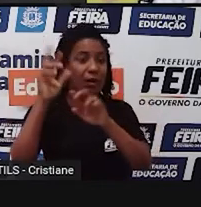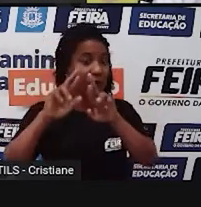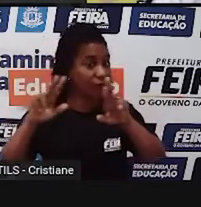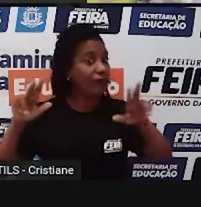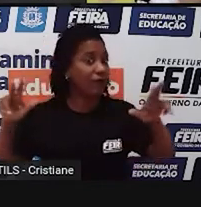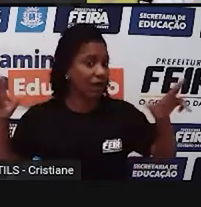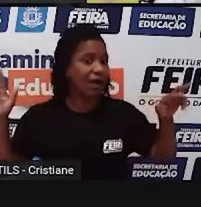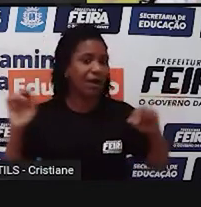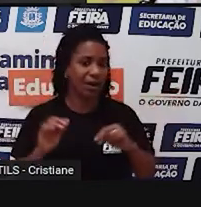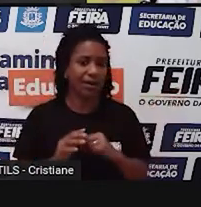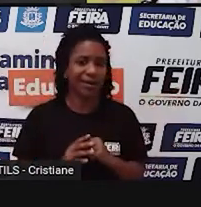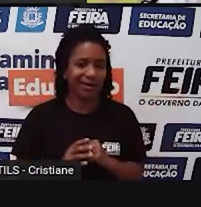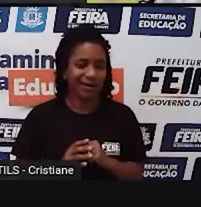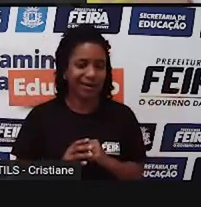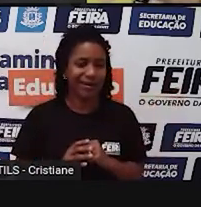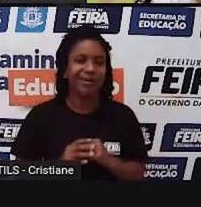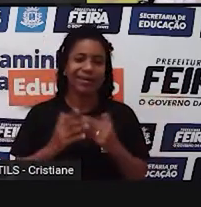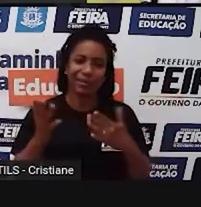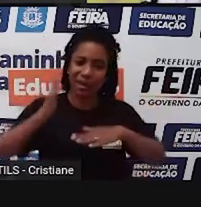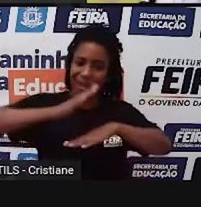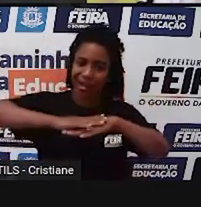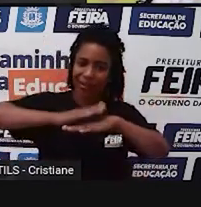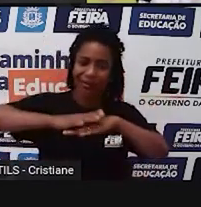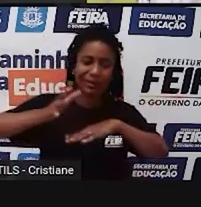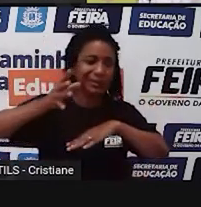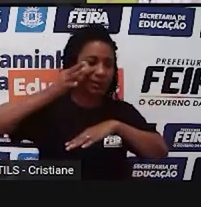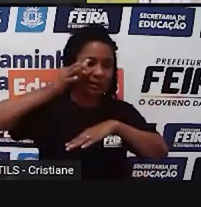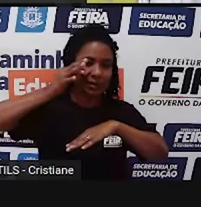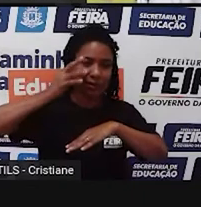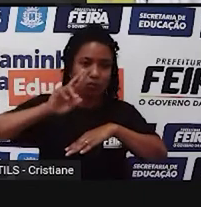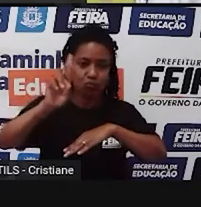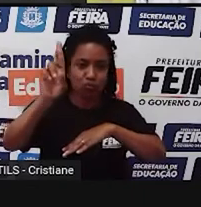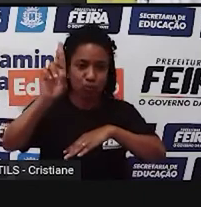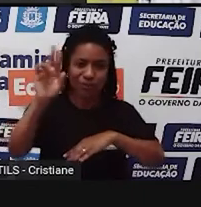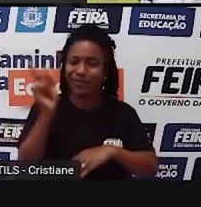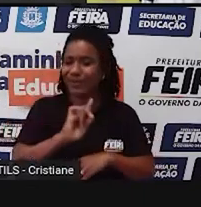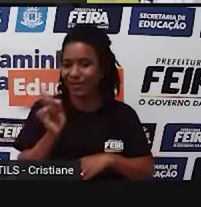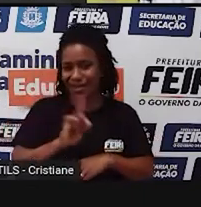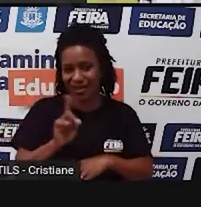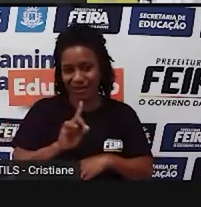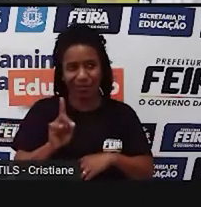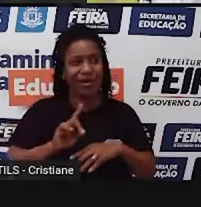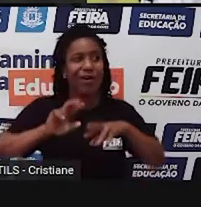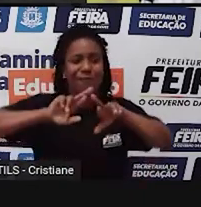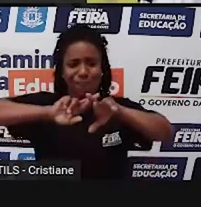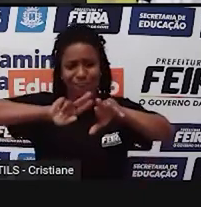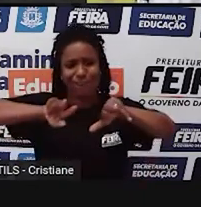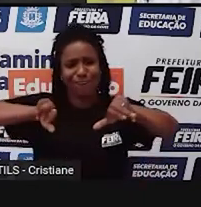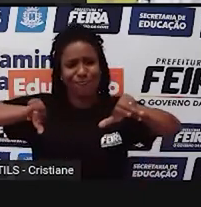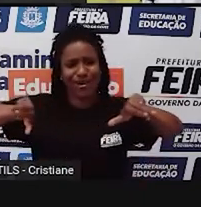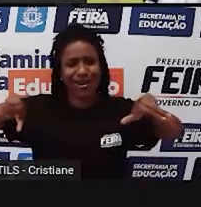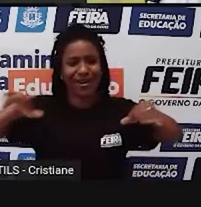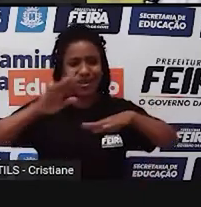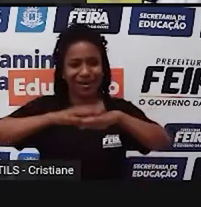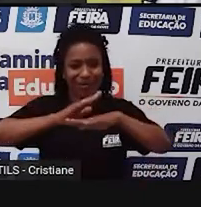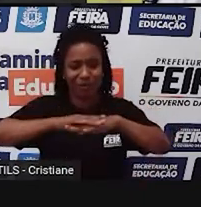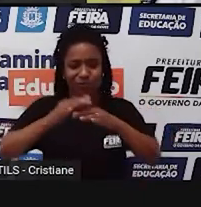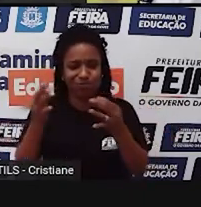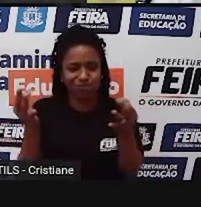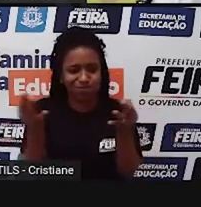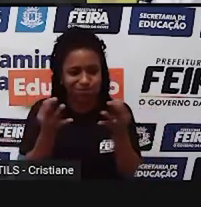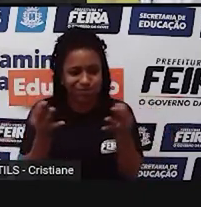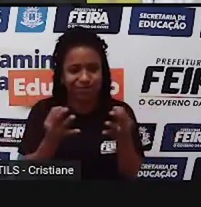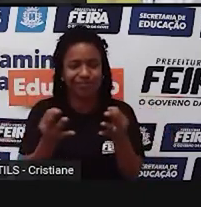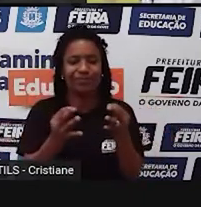é feito hoje, mas há uma mão, são várias mãos para a gente chegar na informação. Então, esses são os componentes do sistema de informação